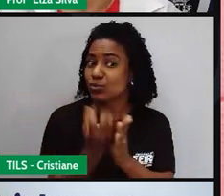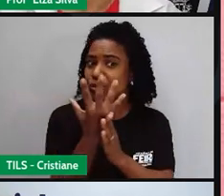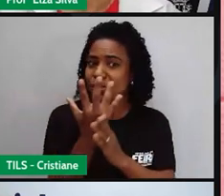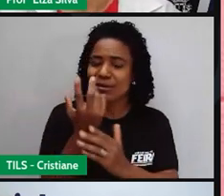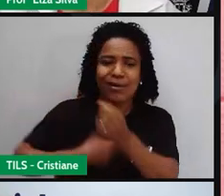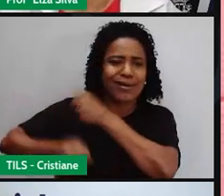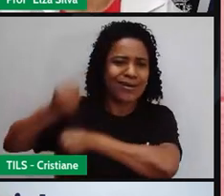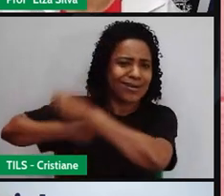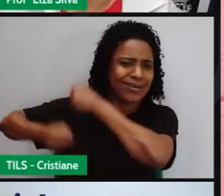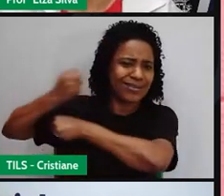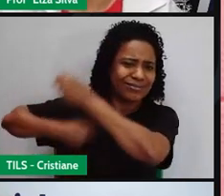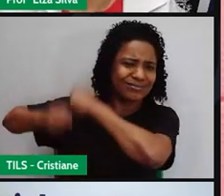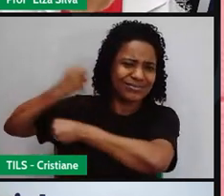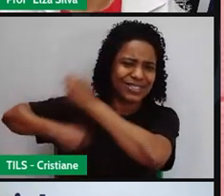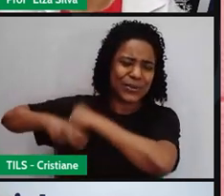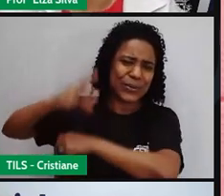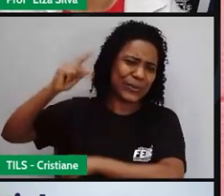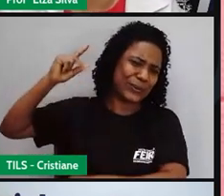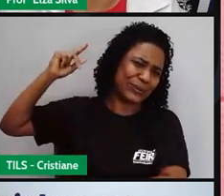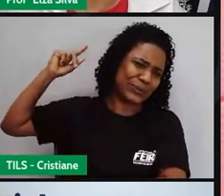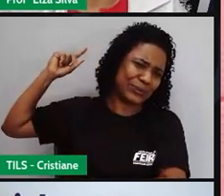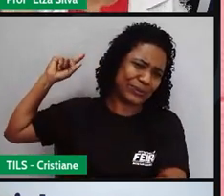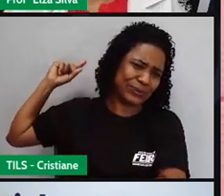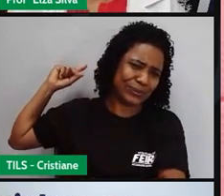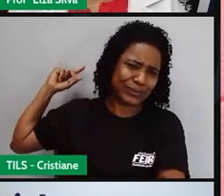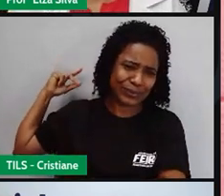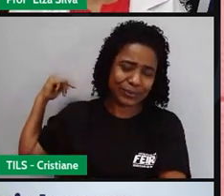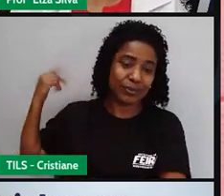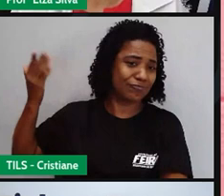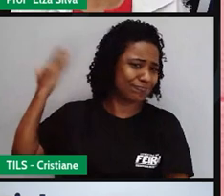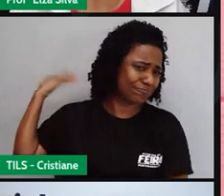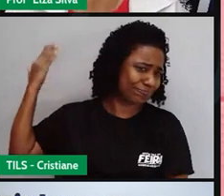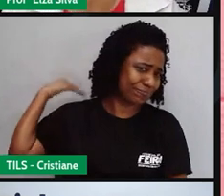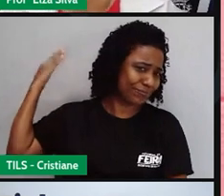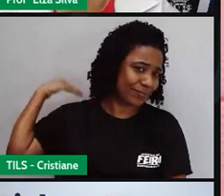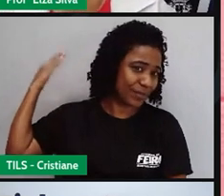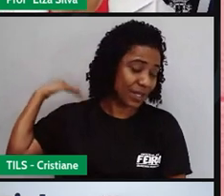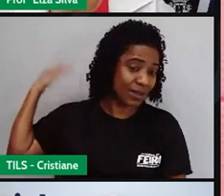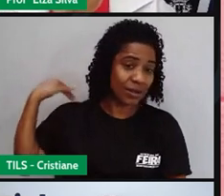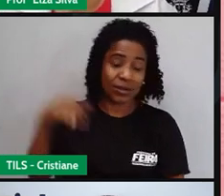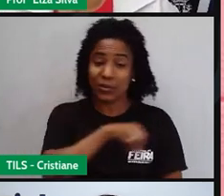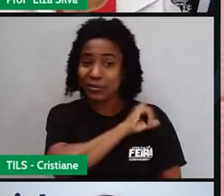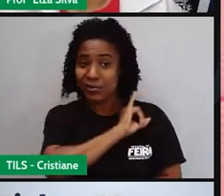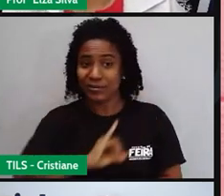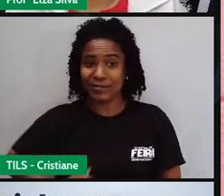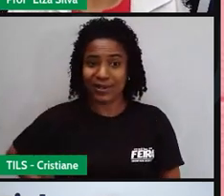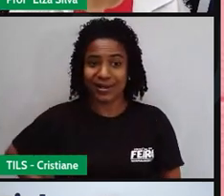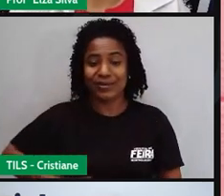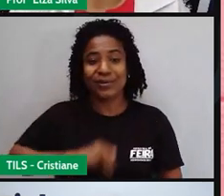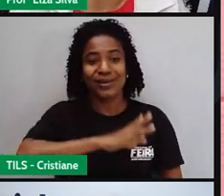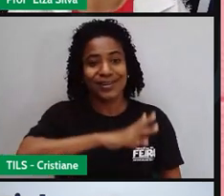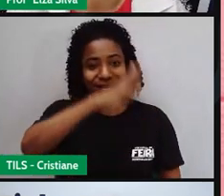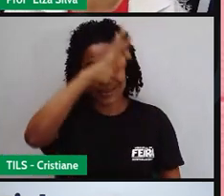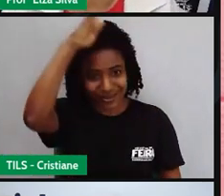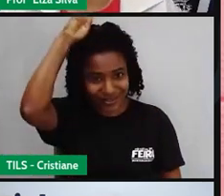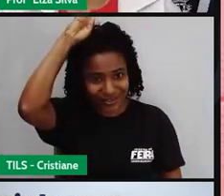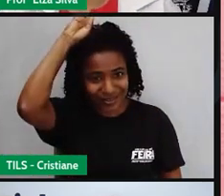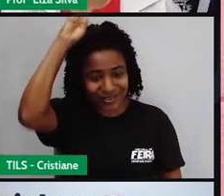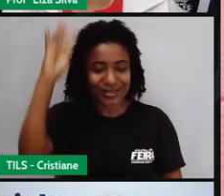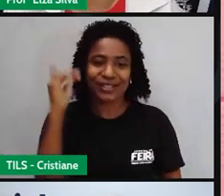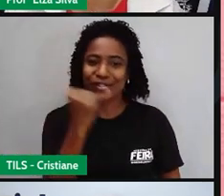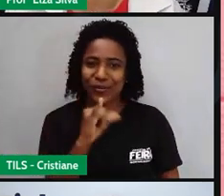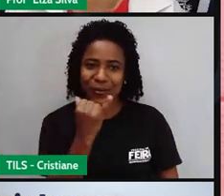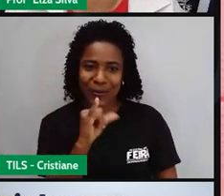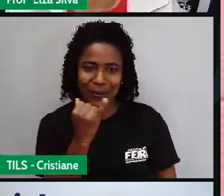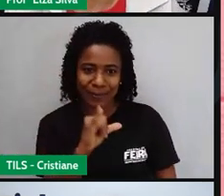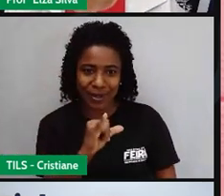há muito tempo atrás, né? Muito tempo atrás, lá no Império Romano. E está associado a uns